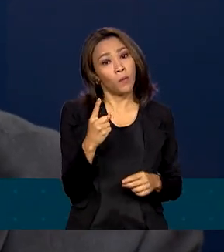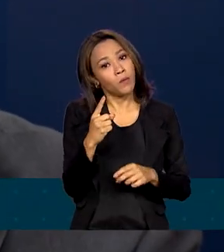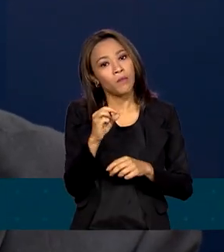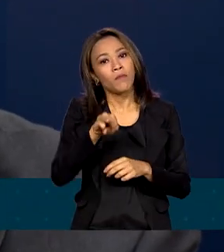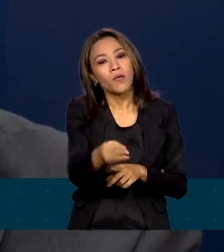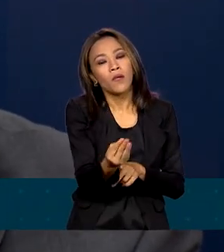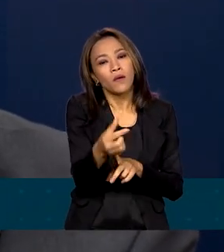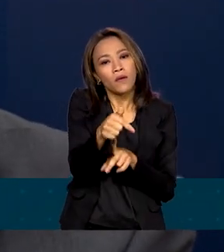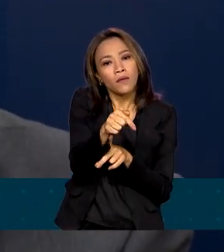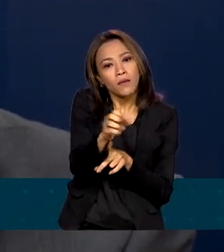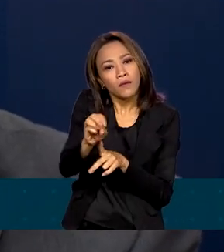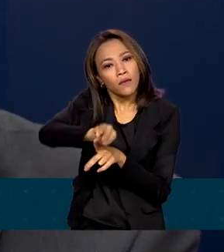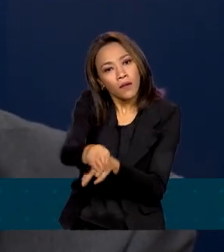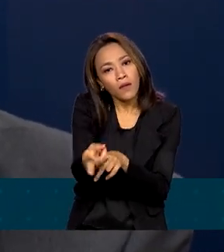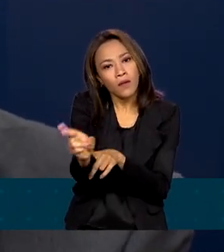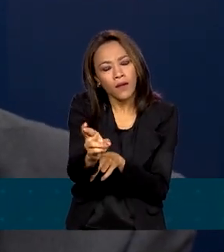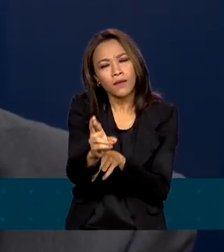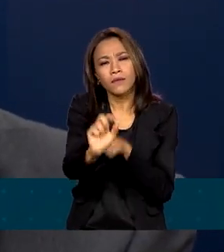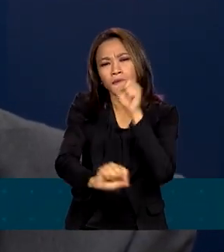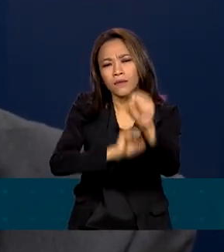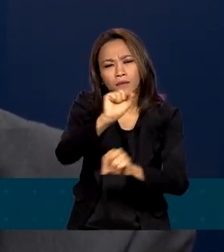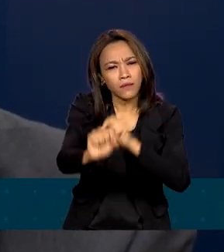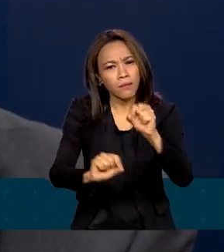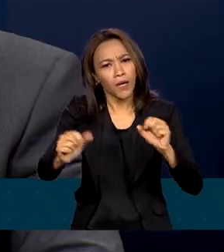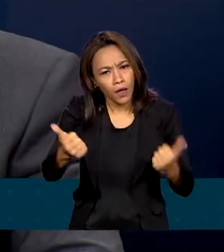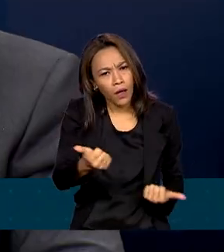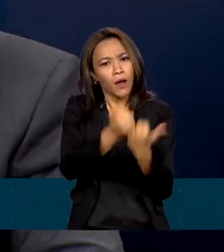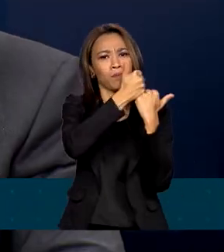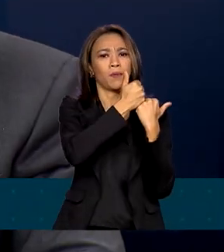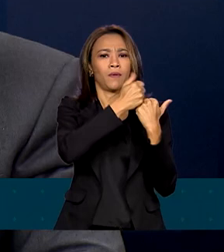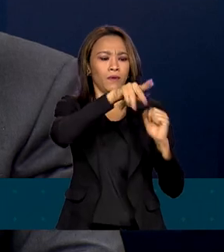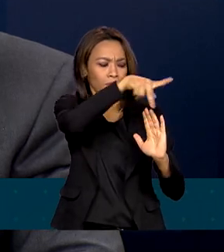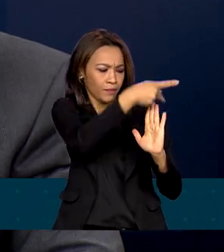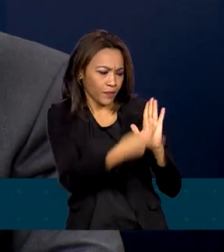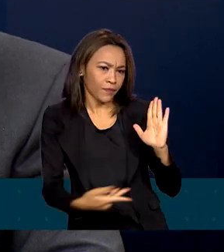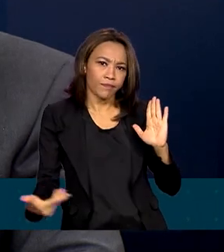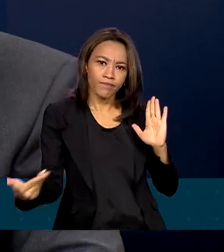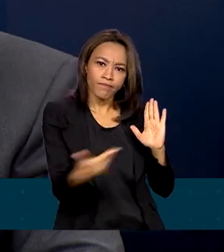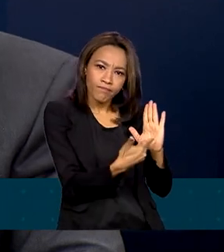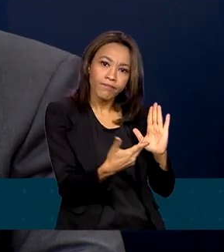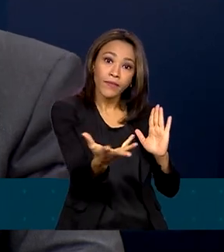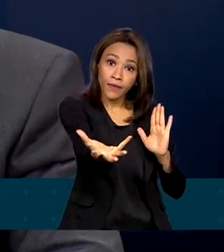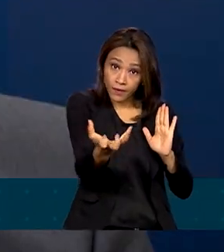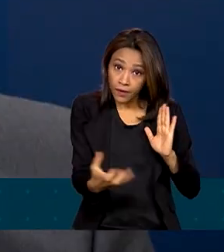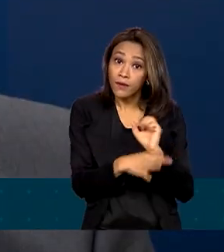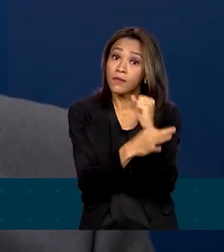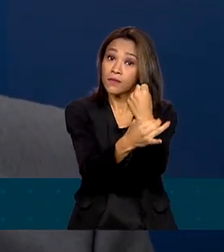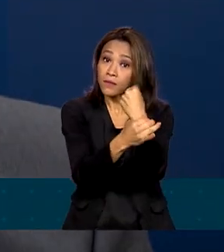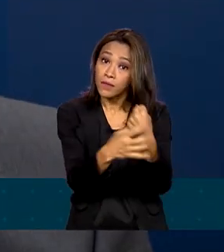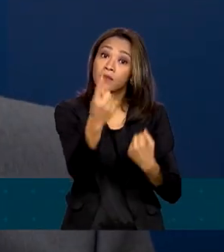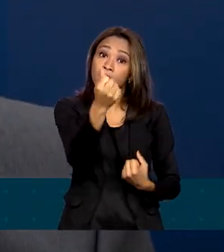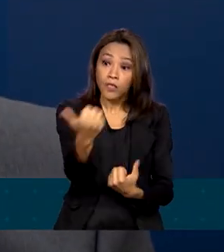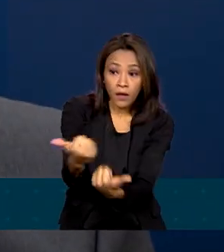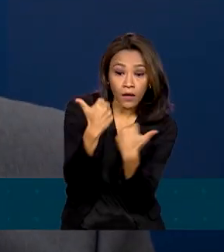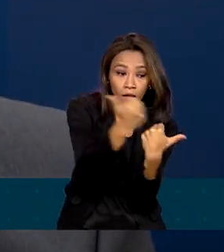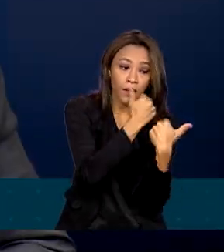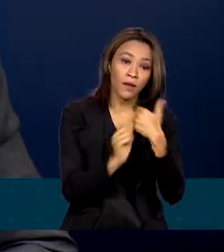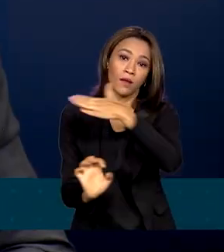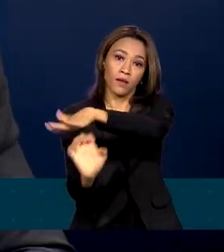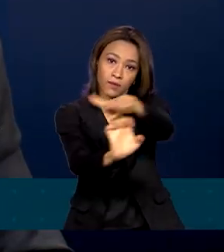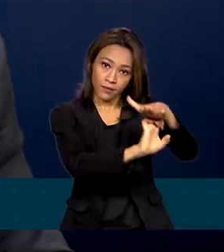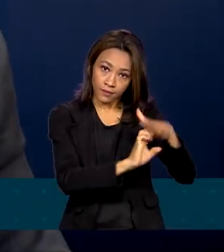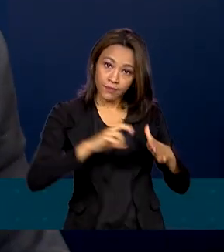700 milhões de reais para viabilizar o projeto. Ele também quer garantir investimentos da iniciativa privada.